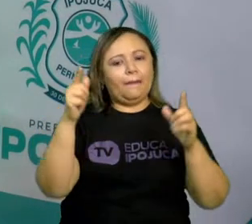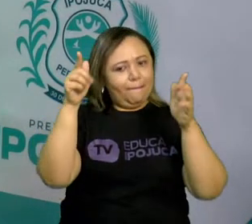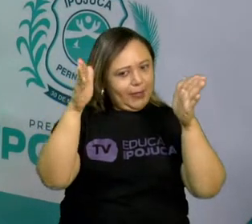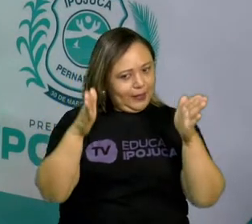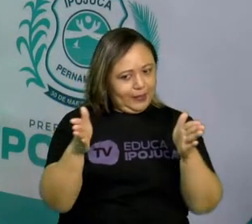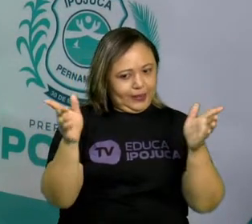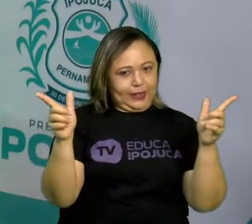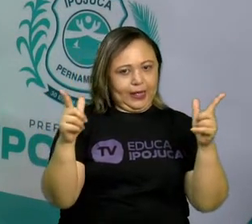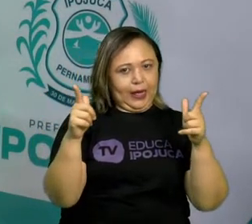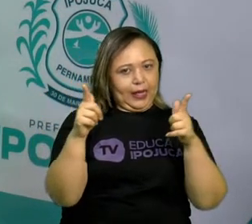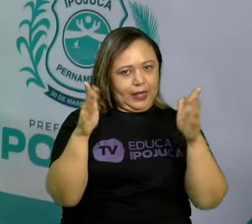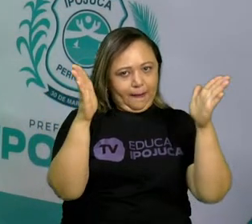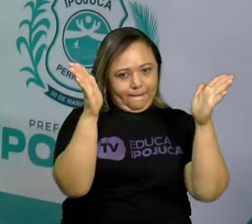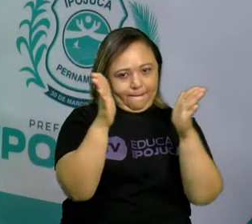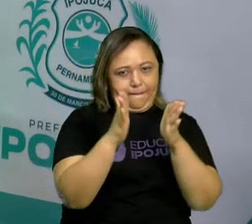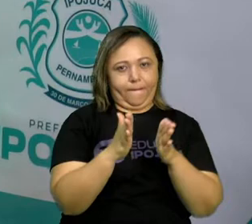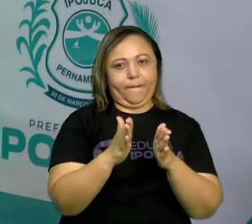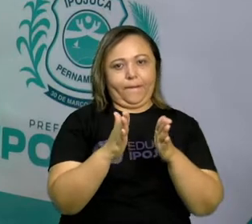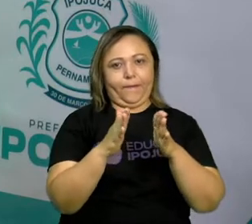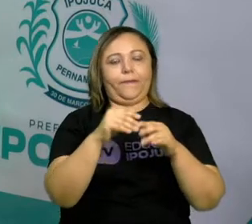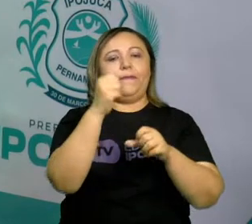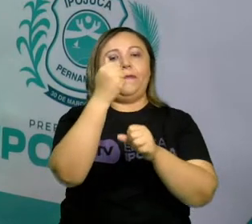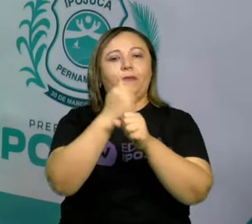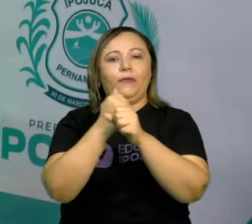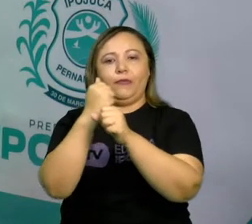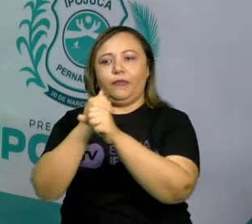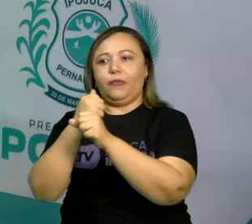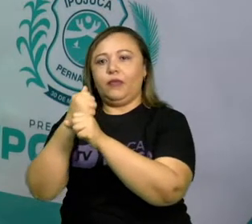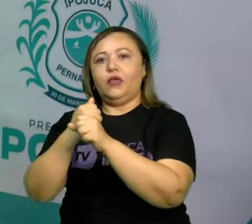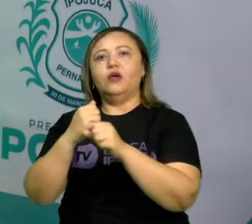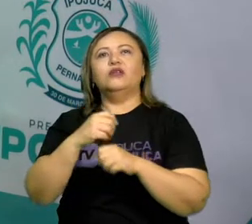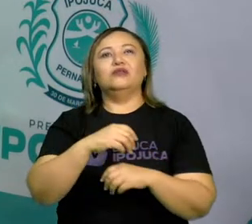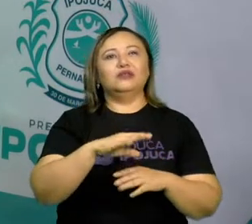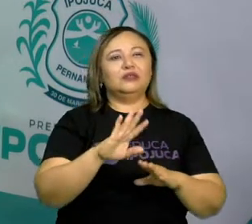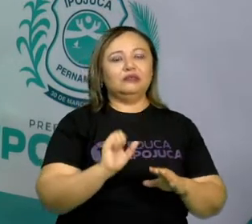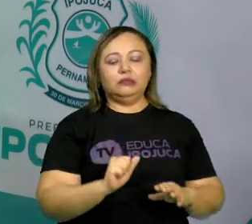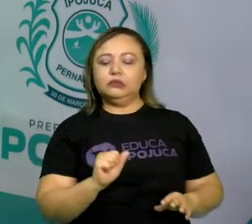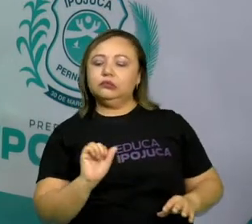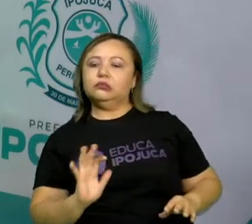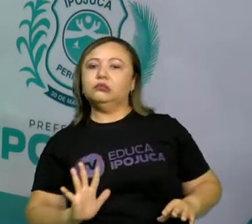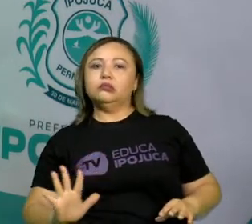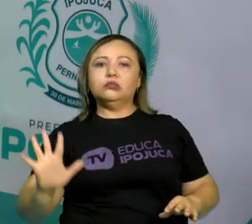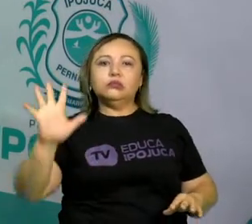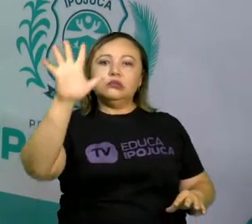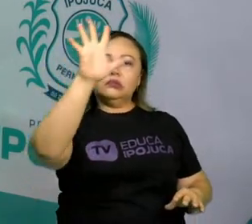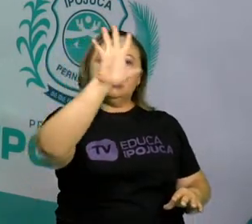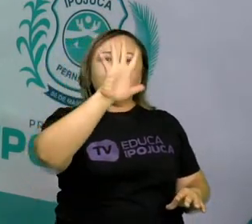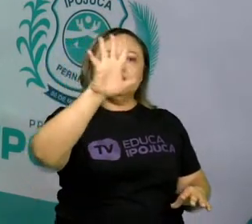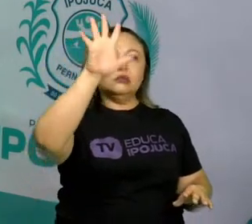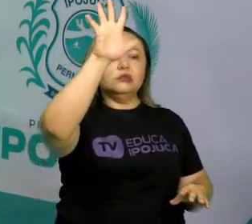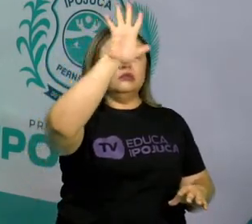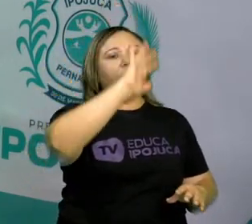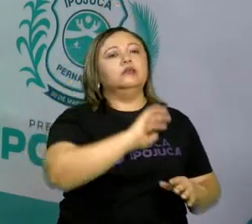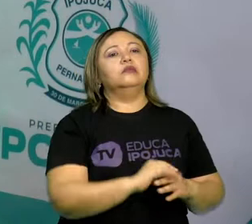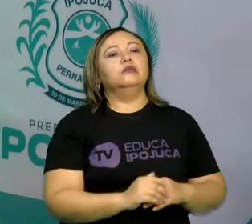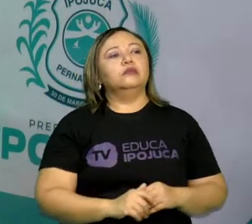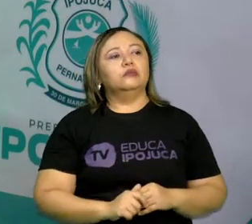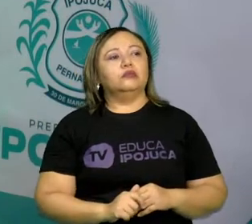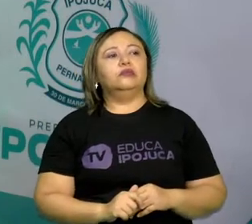telha ou zinco, geralmente construídas em morros ou favelas. Mas, infelizmente, né,